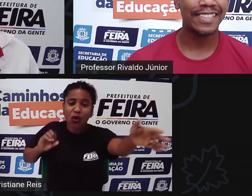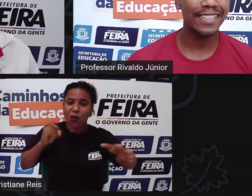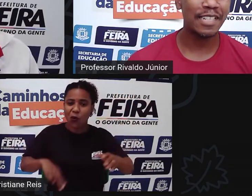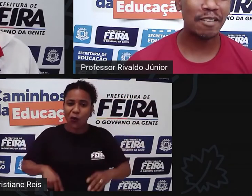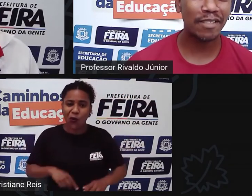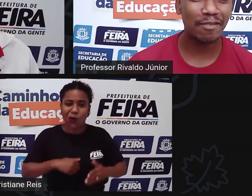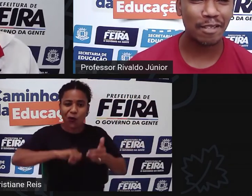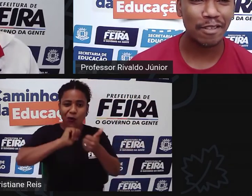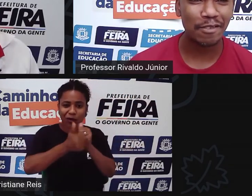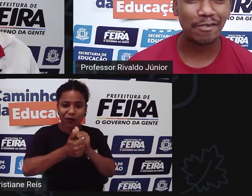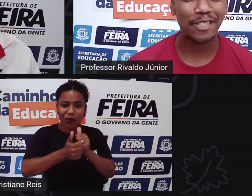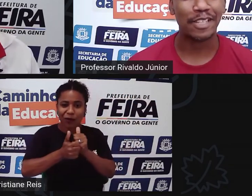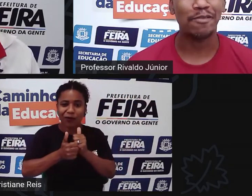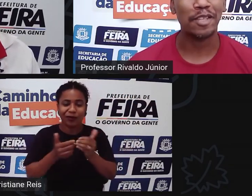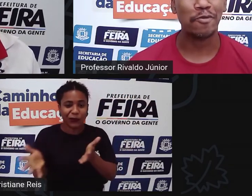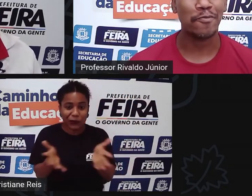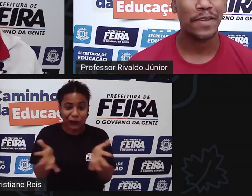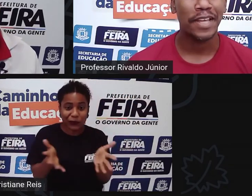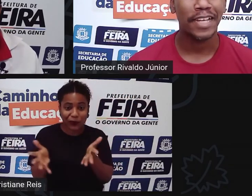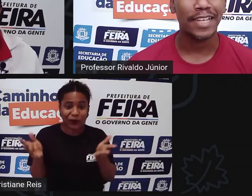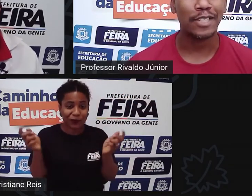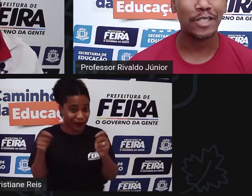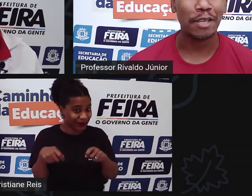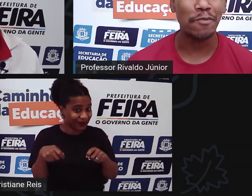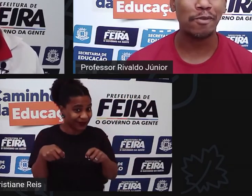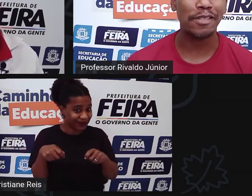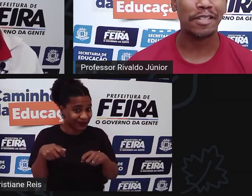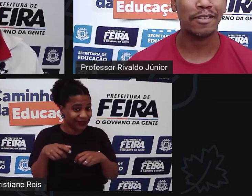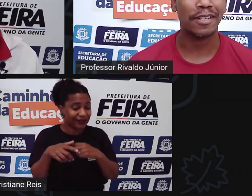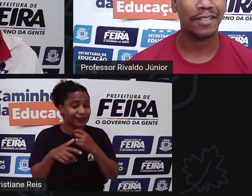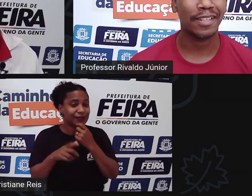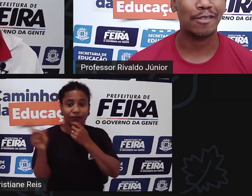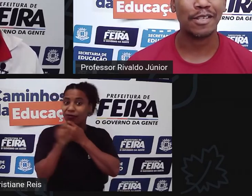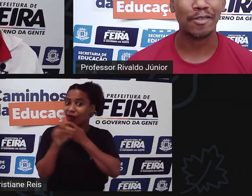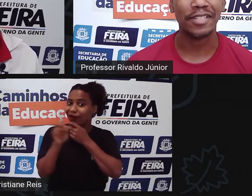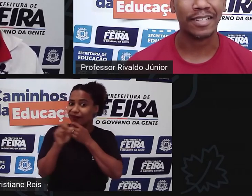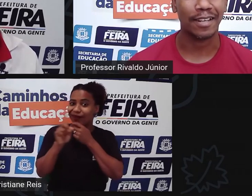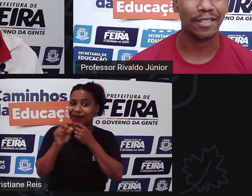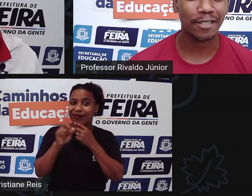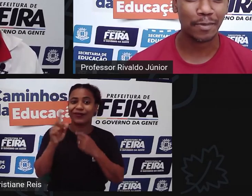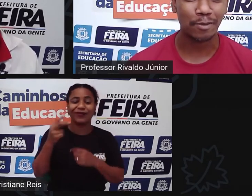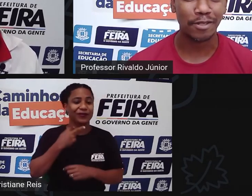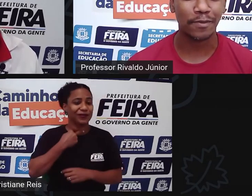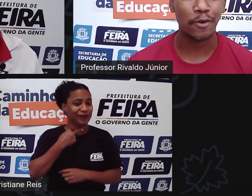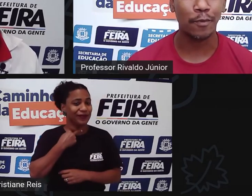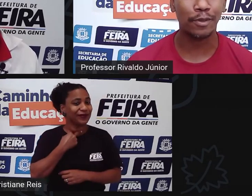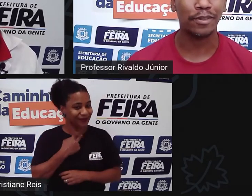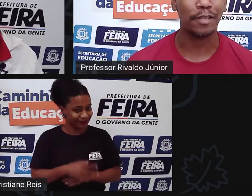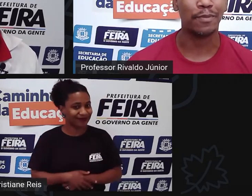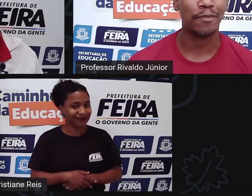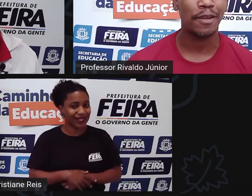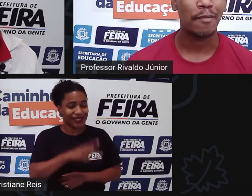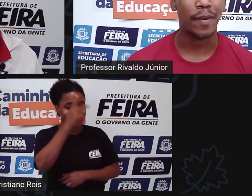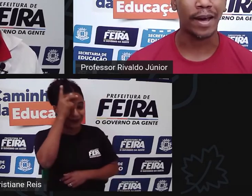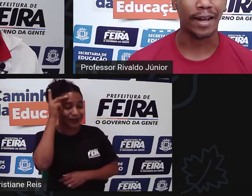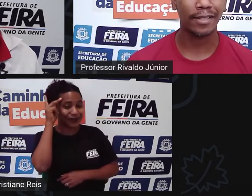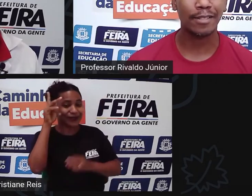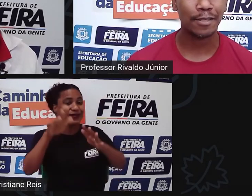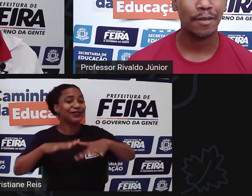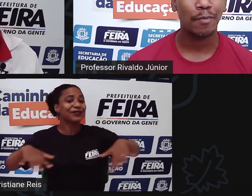não não não de jeito nenhum e a gente tem muito isso na nossa na nossa sociedade as pessoas ficam muito tempo